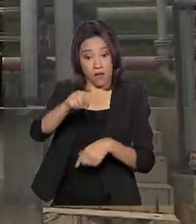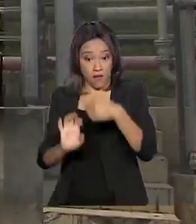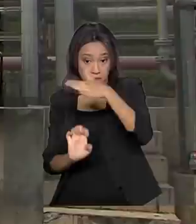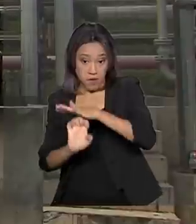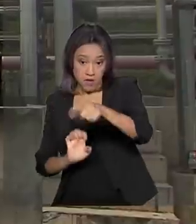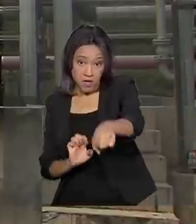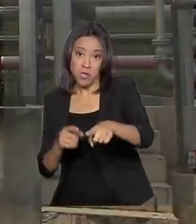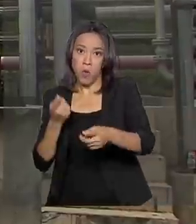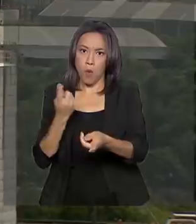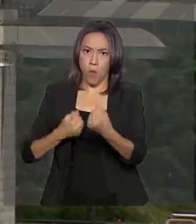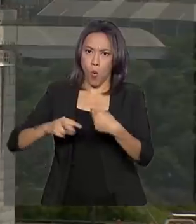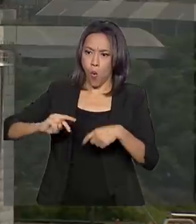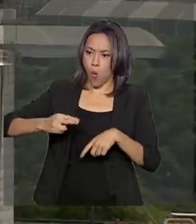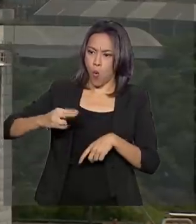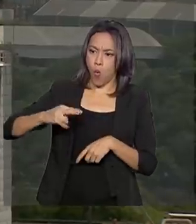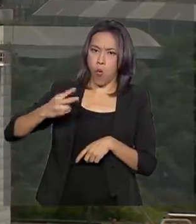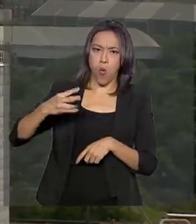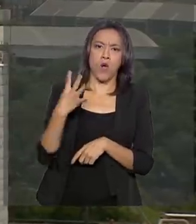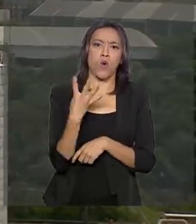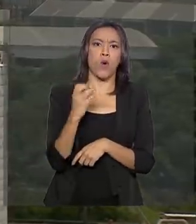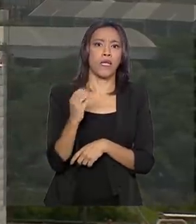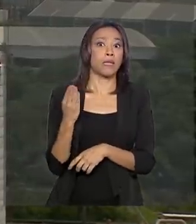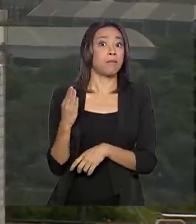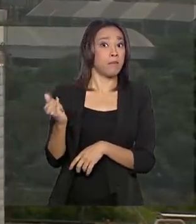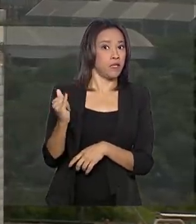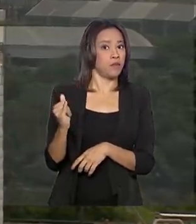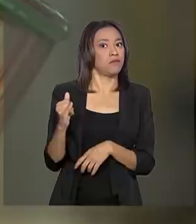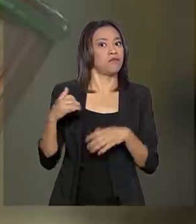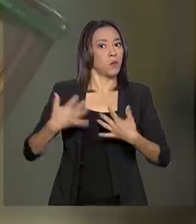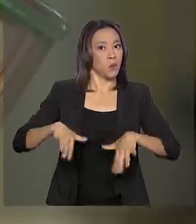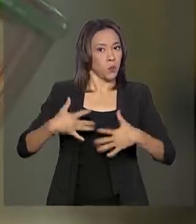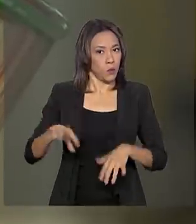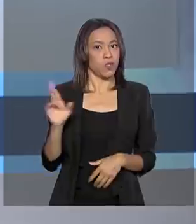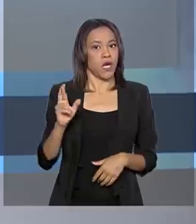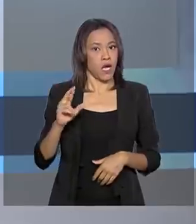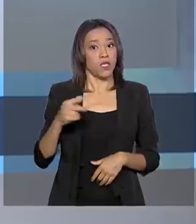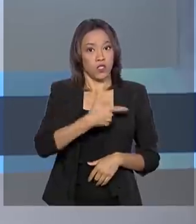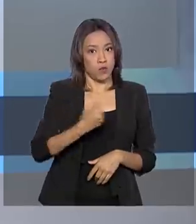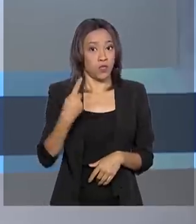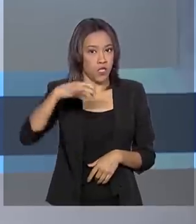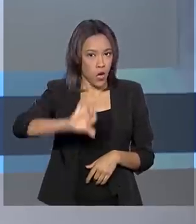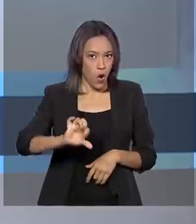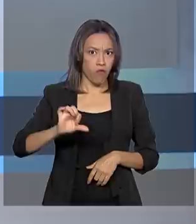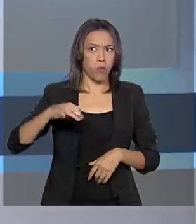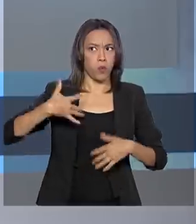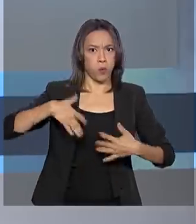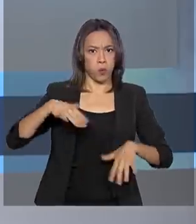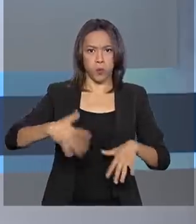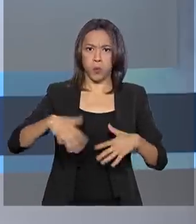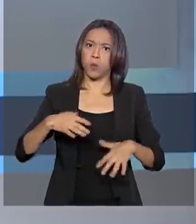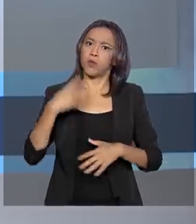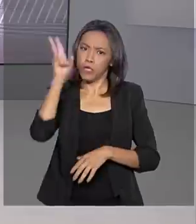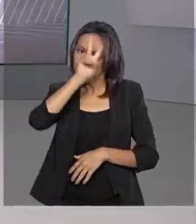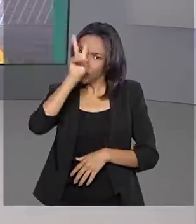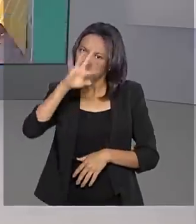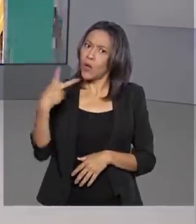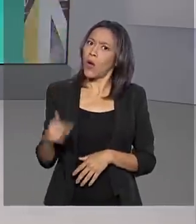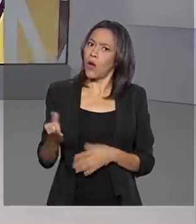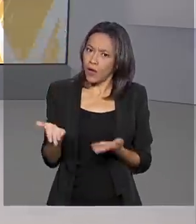registra lucro recorde de 40 bilhões de reais em 2019. O maior da história da estatal.